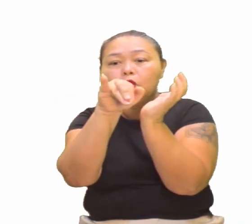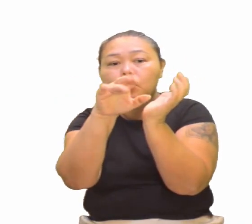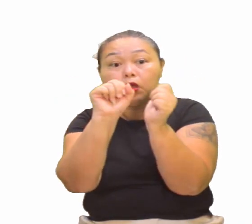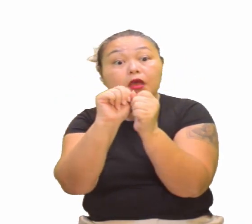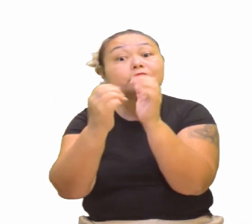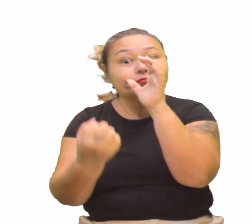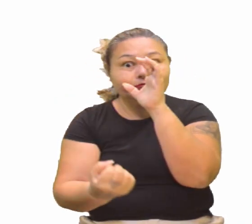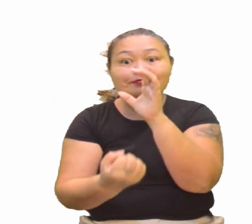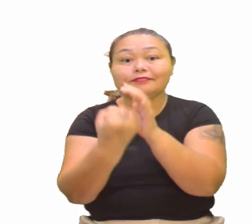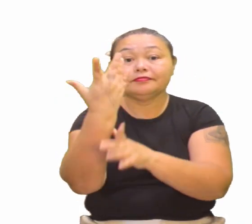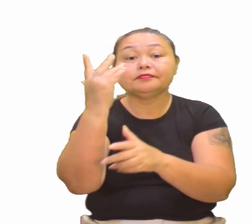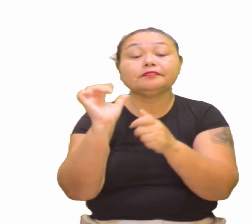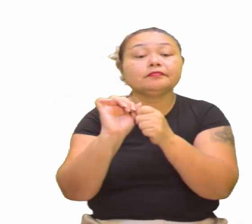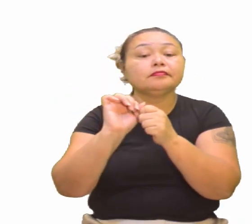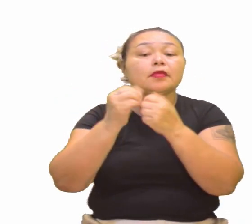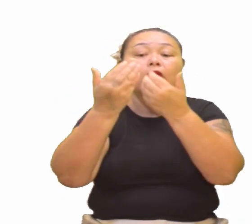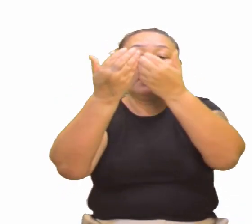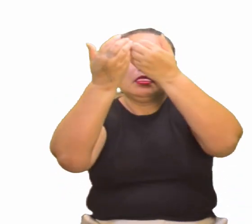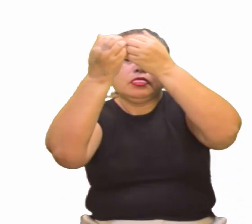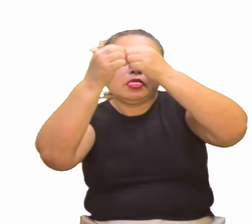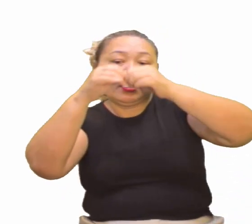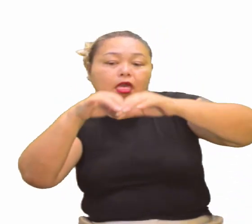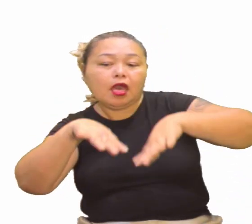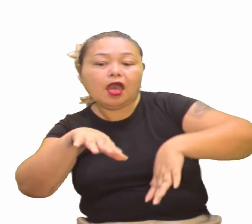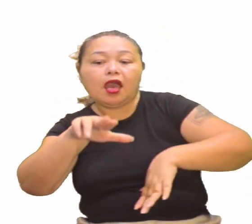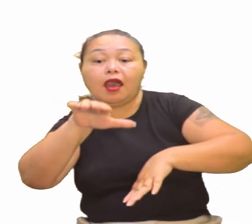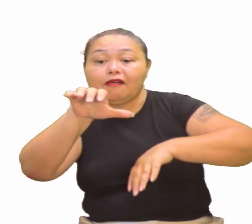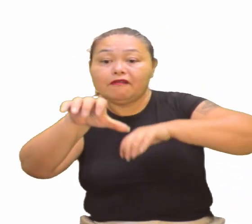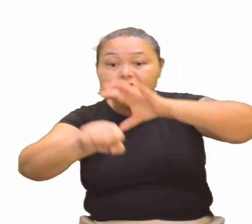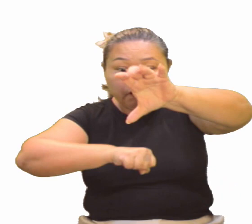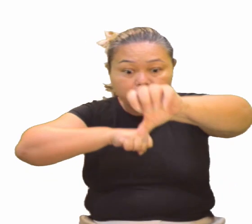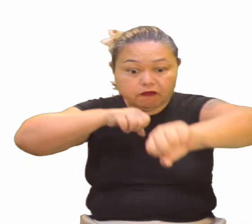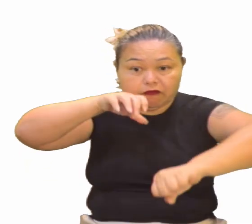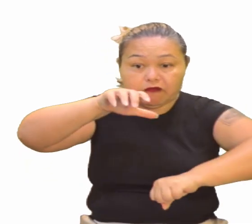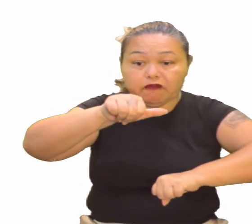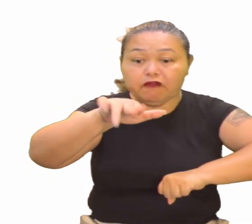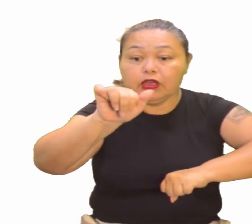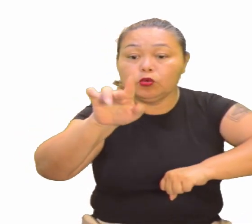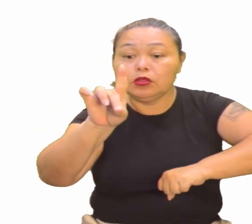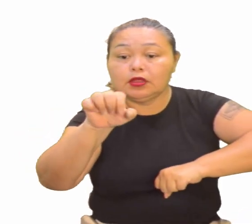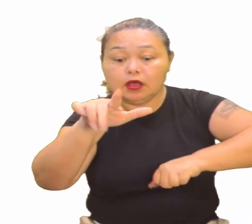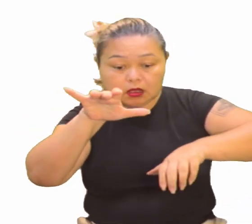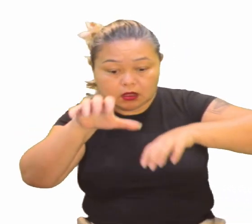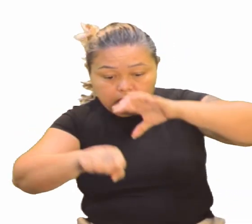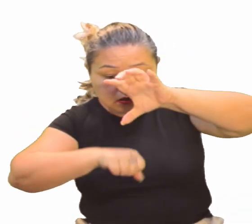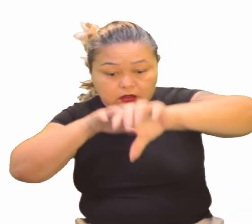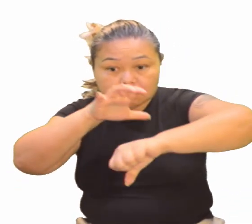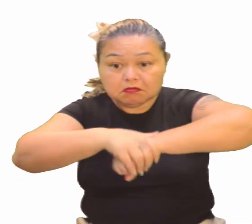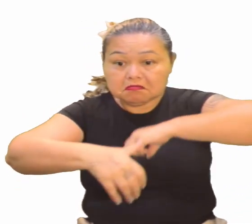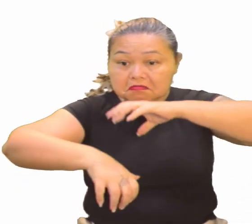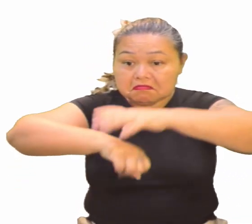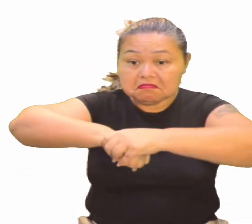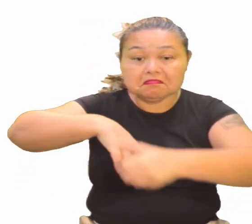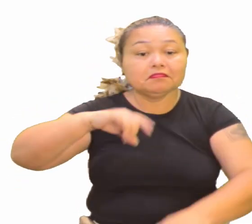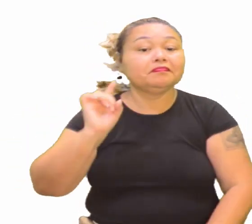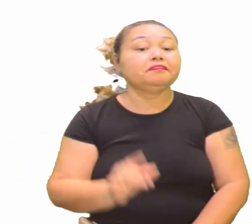aparece, né? Queda ou feudalismo, tá? Vocês já estudaram aí no âmbito da história.